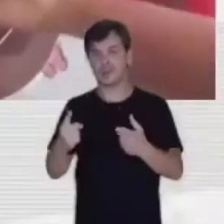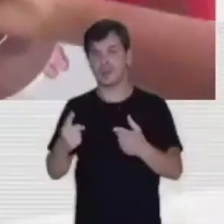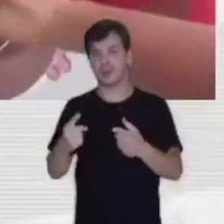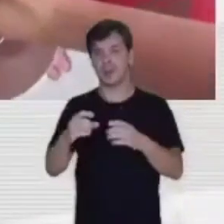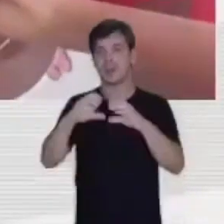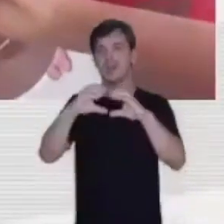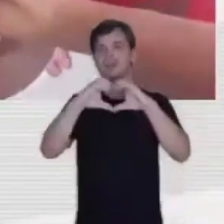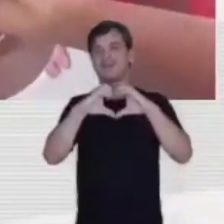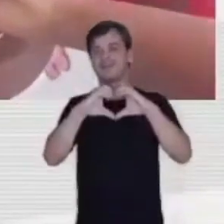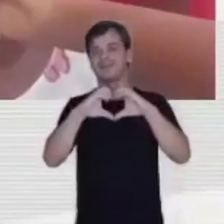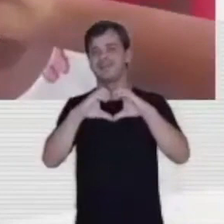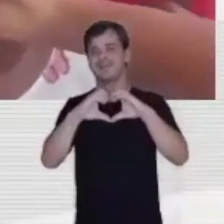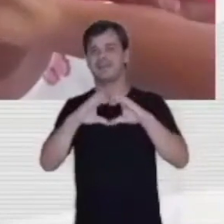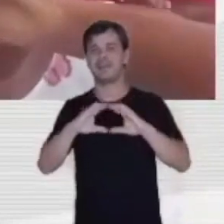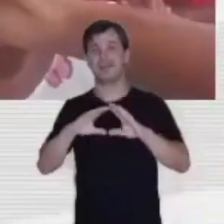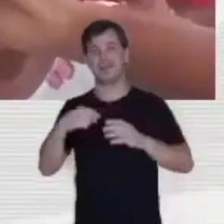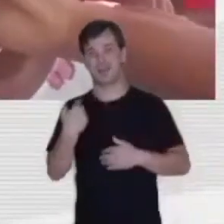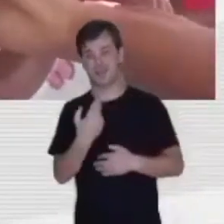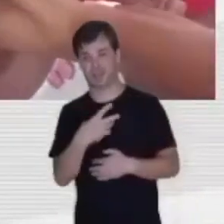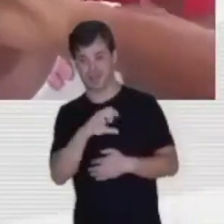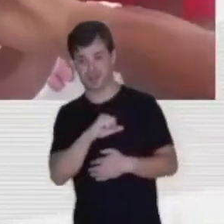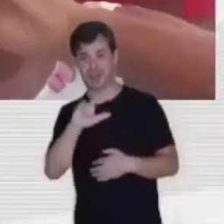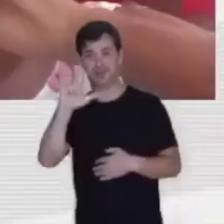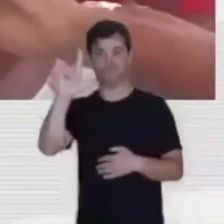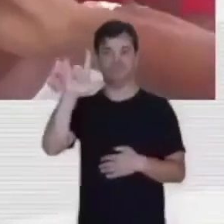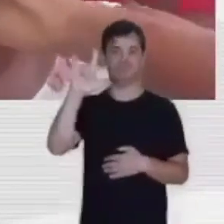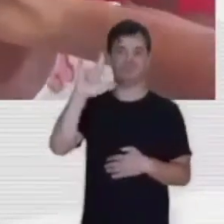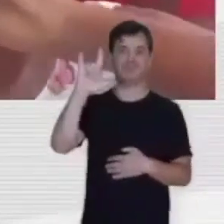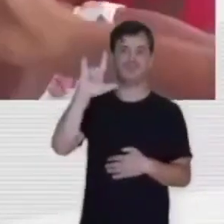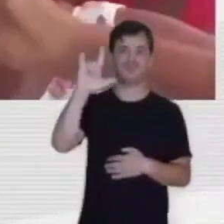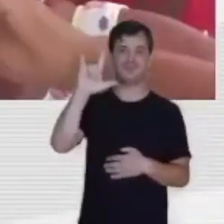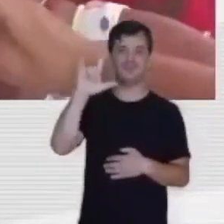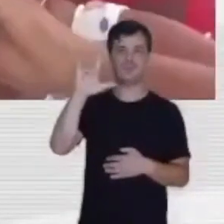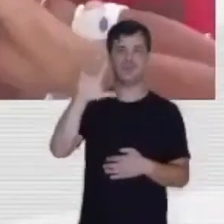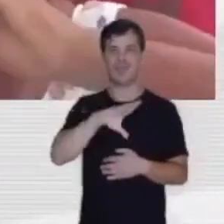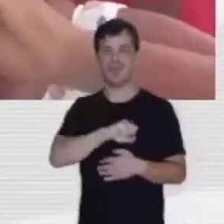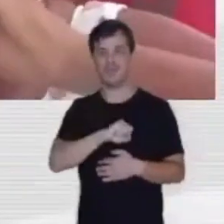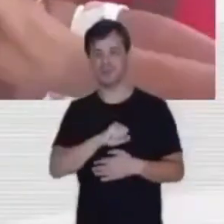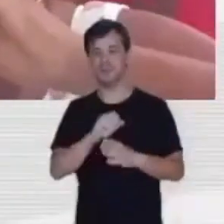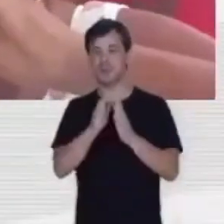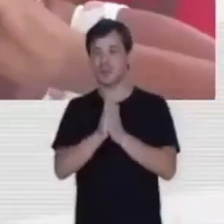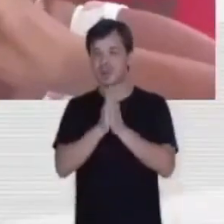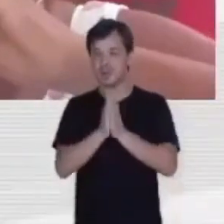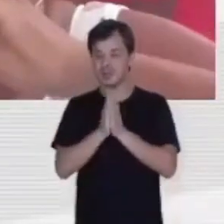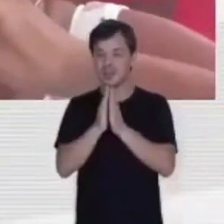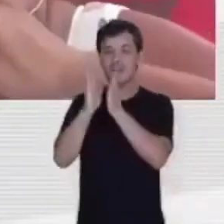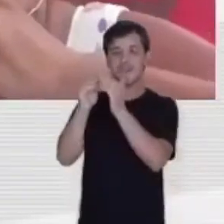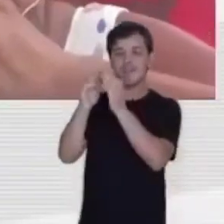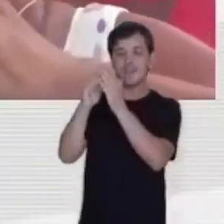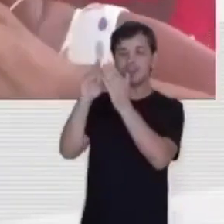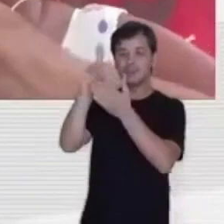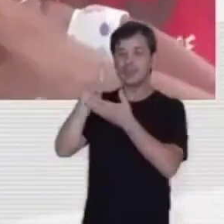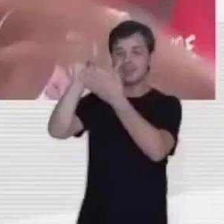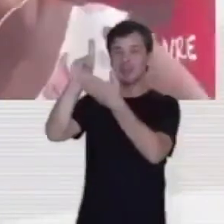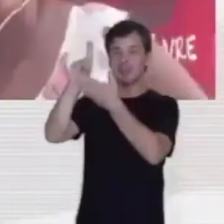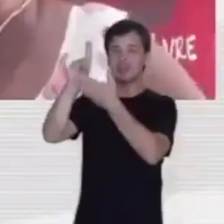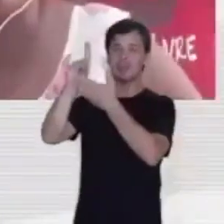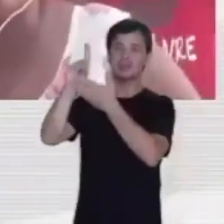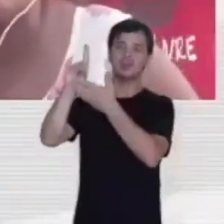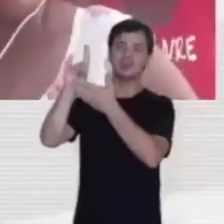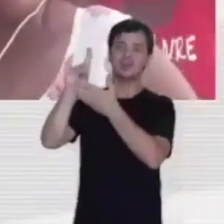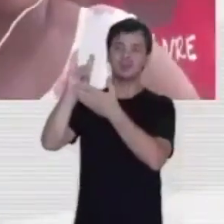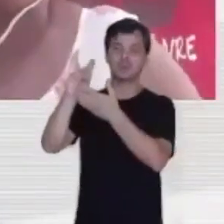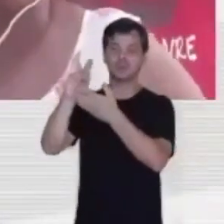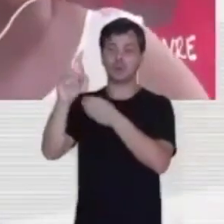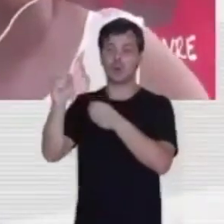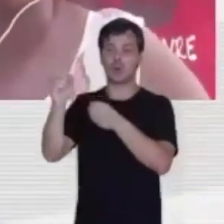quero dizer, presidente, nós te amamos, nós te amamos, nós oramos, clamamos a divina rua que